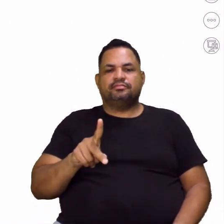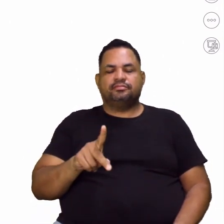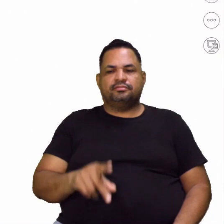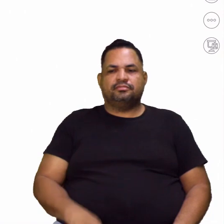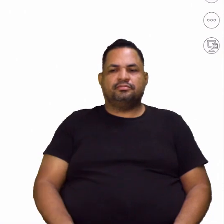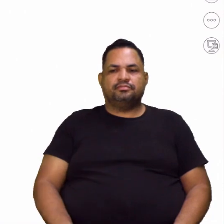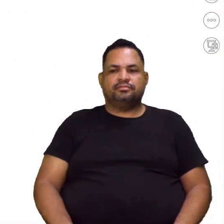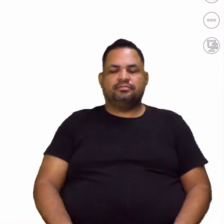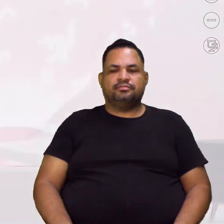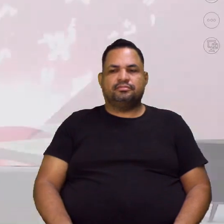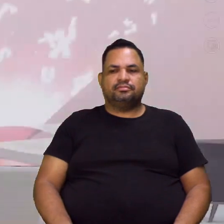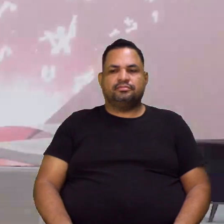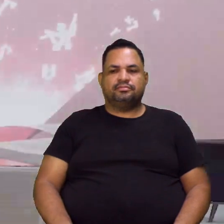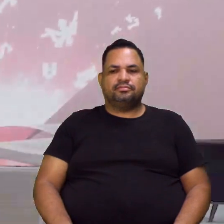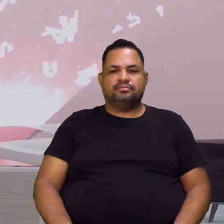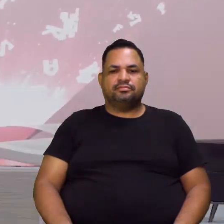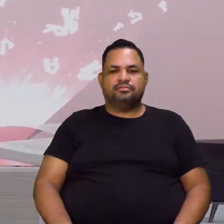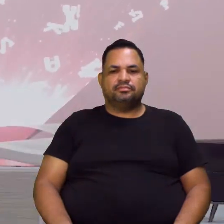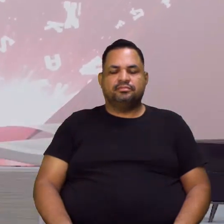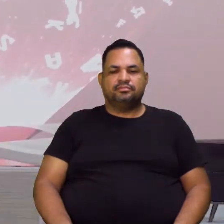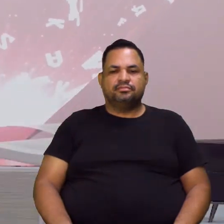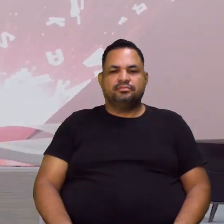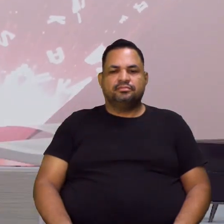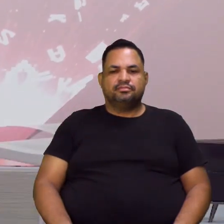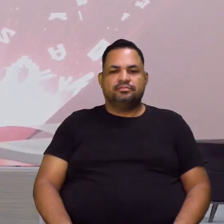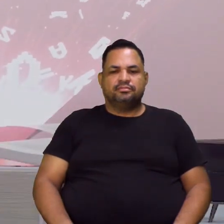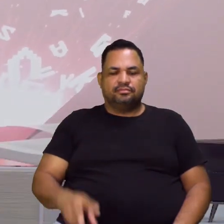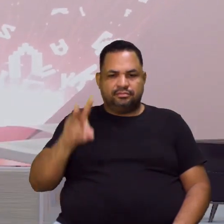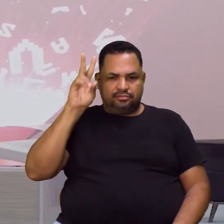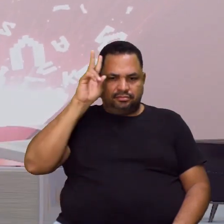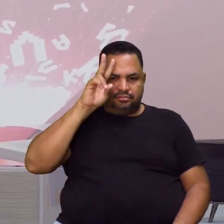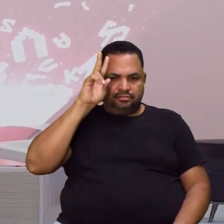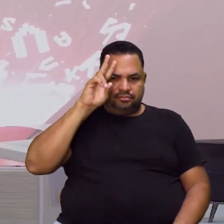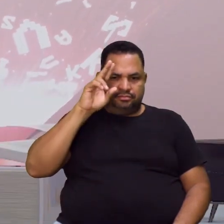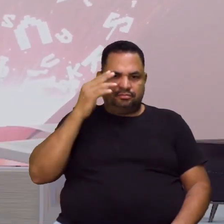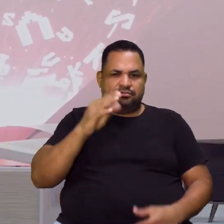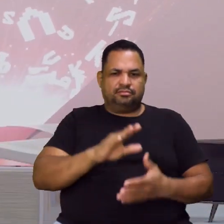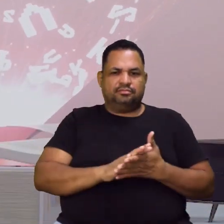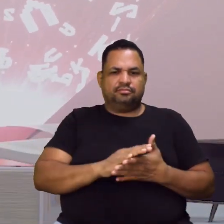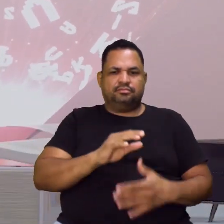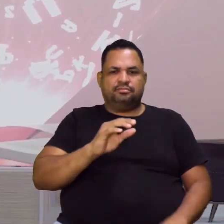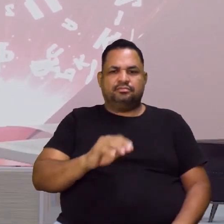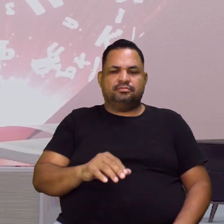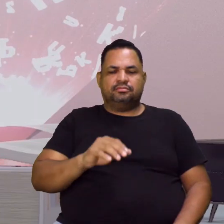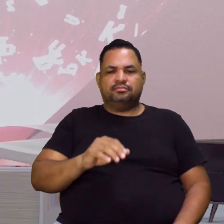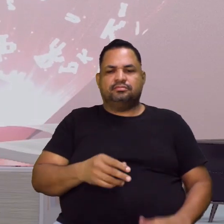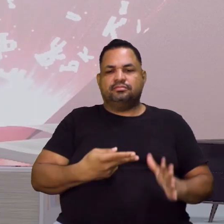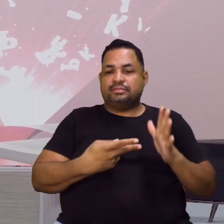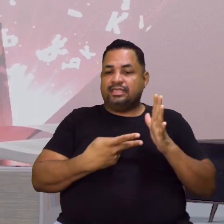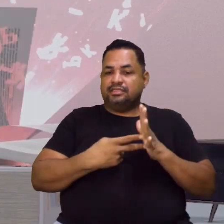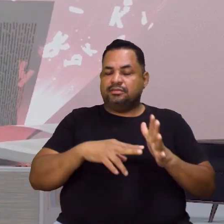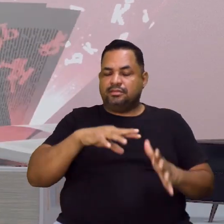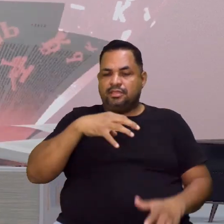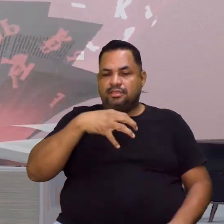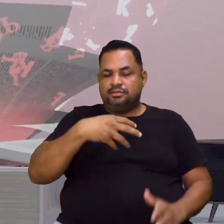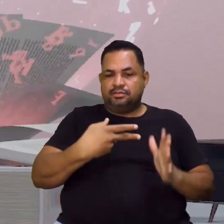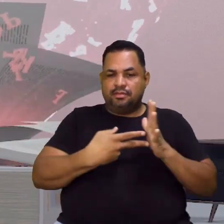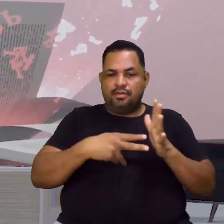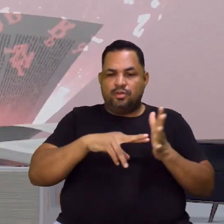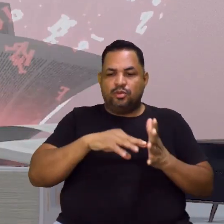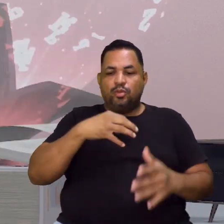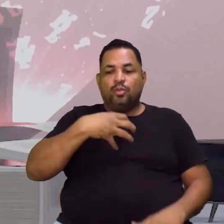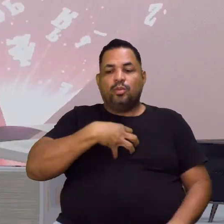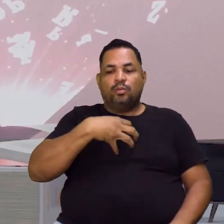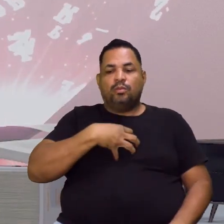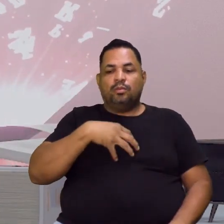Ok, Amadinho. Vamos lá aqui. Então, lembrando, então, da questão a semântica. O que é